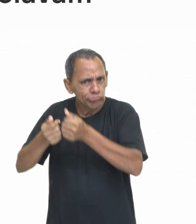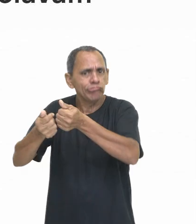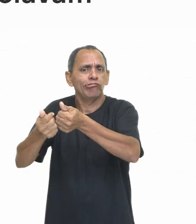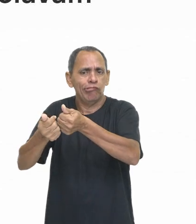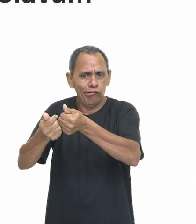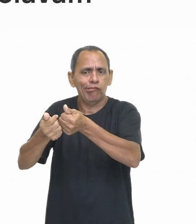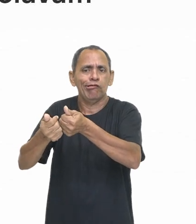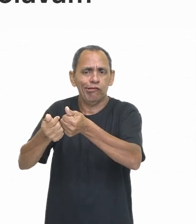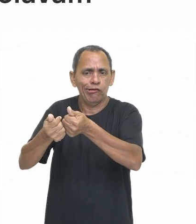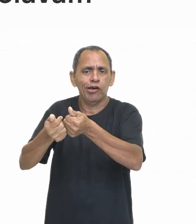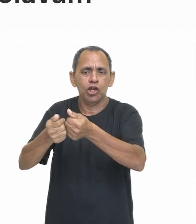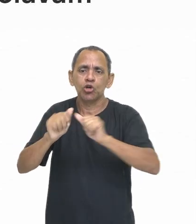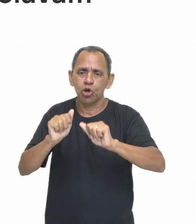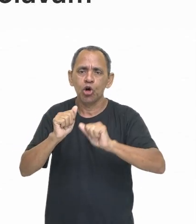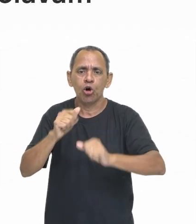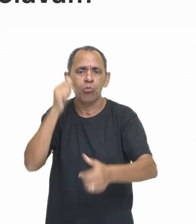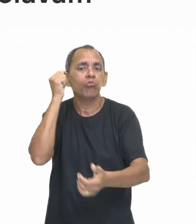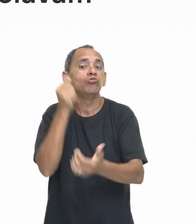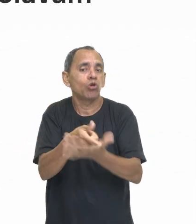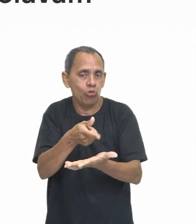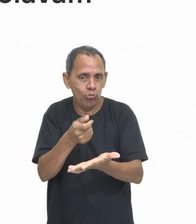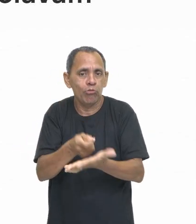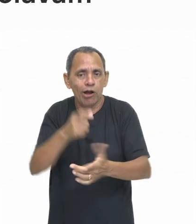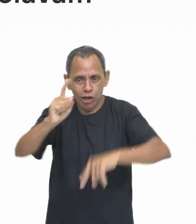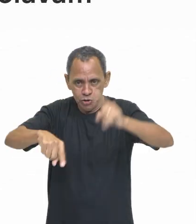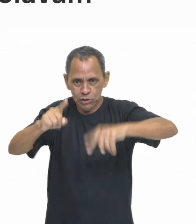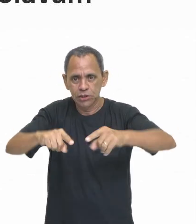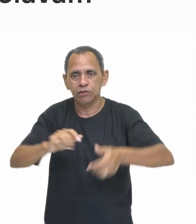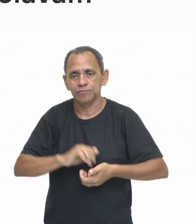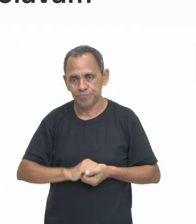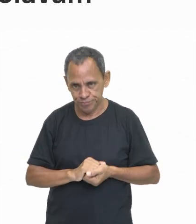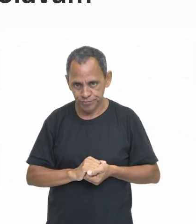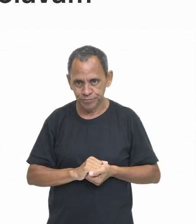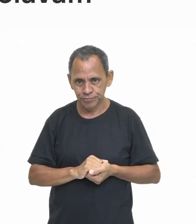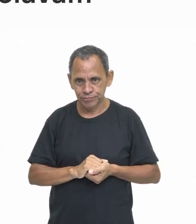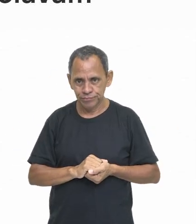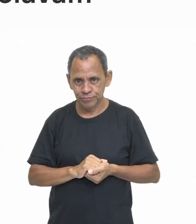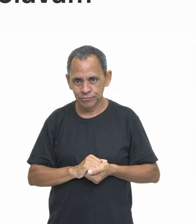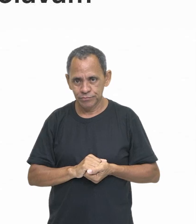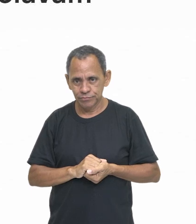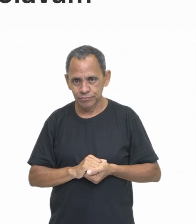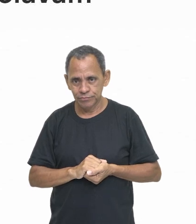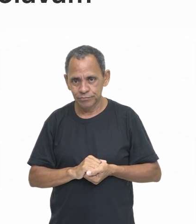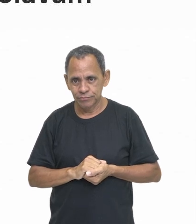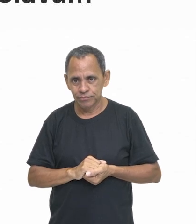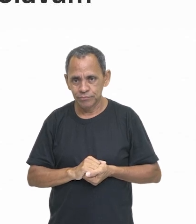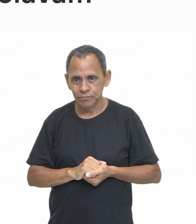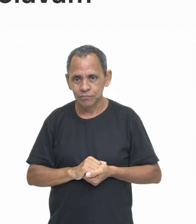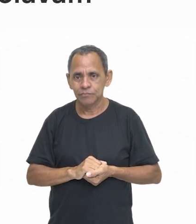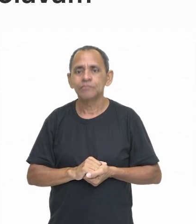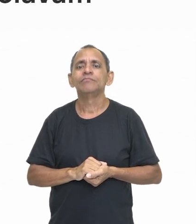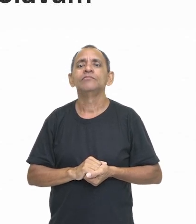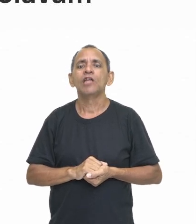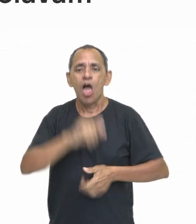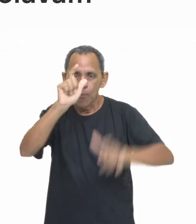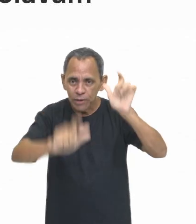é muito? É muito dinheiro mesmo por dia eu comprar esses produtos. Então, se é luxo, quer dizer que é para uma pessoa que faz parte da elite,